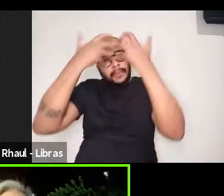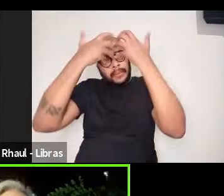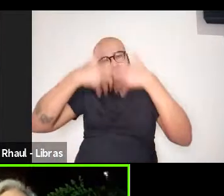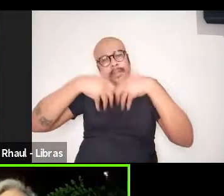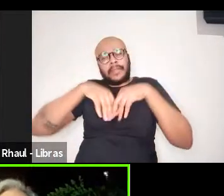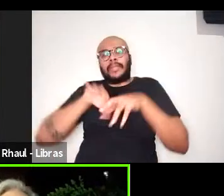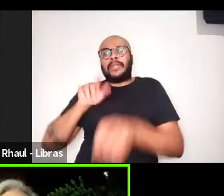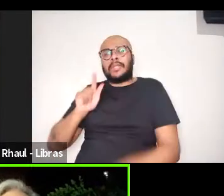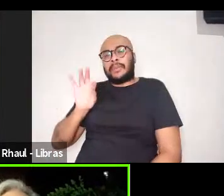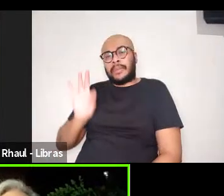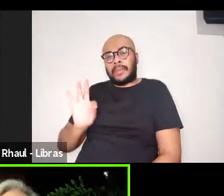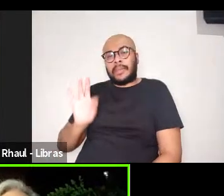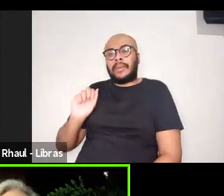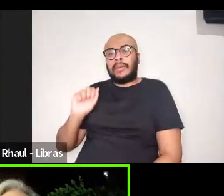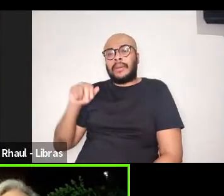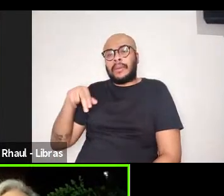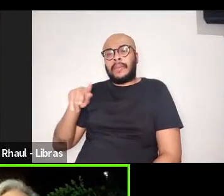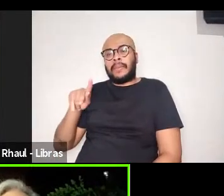Amped e